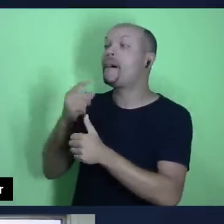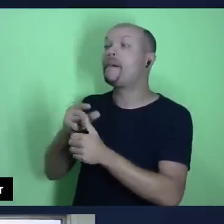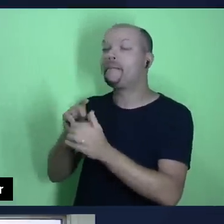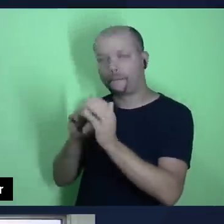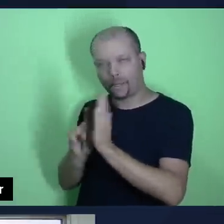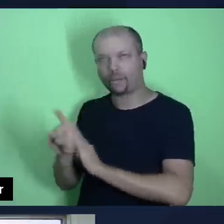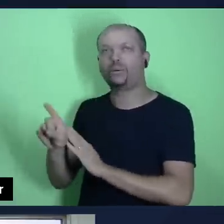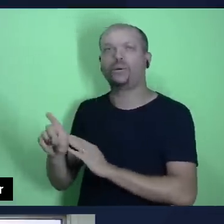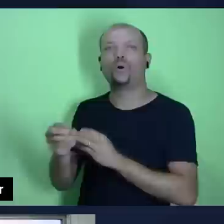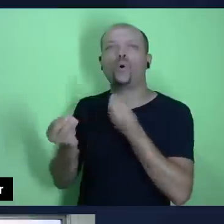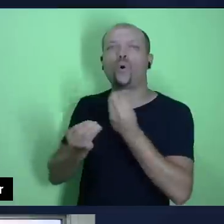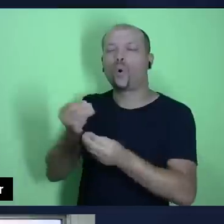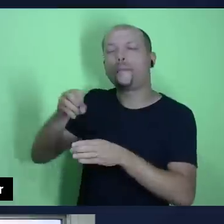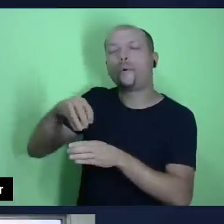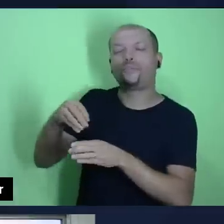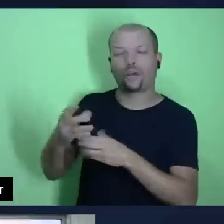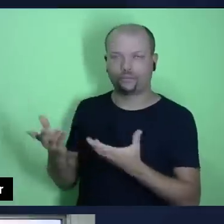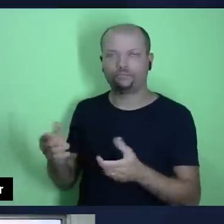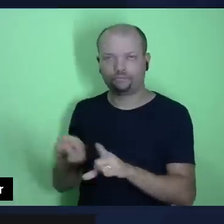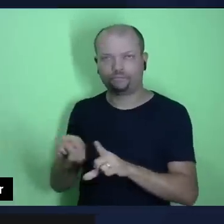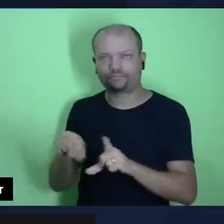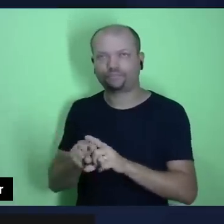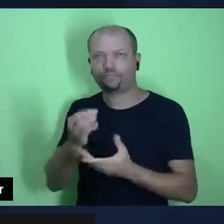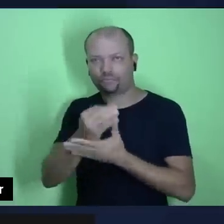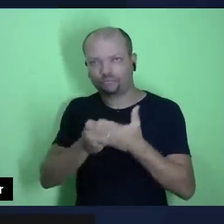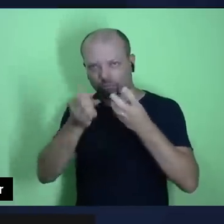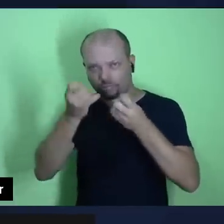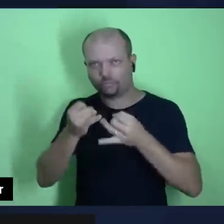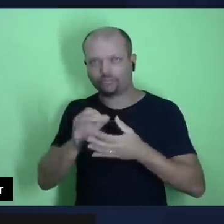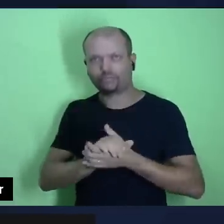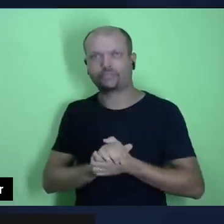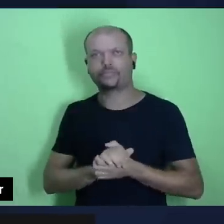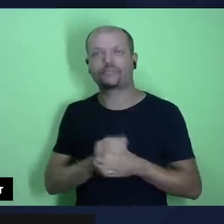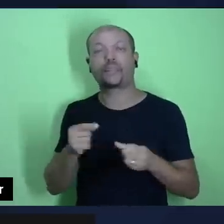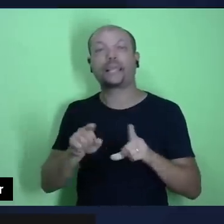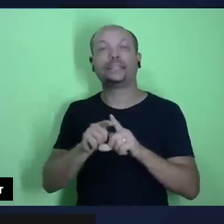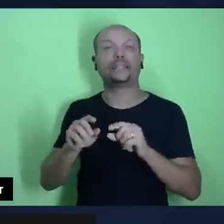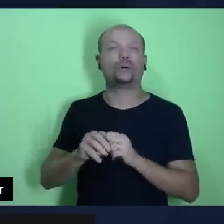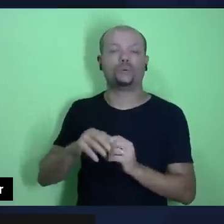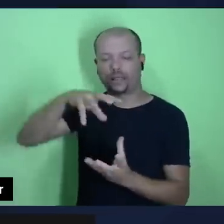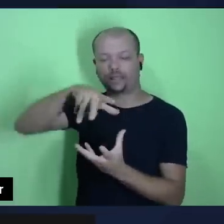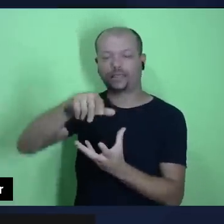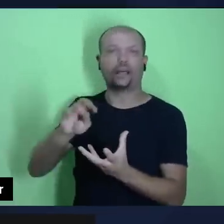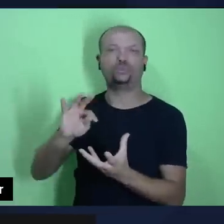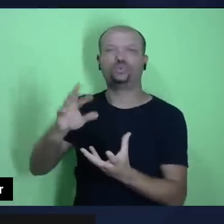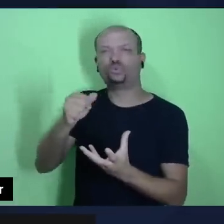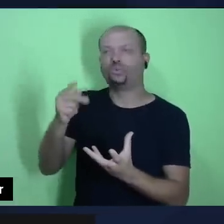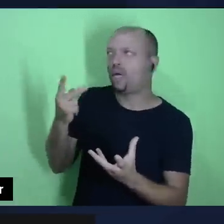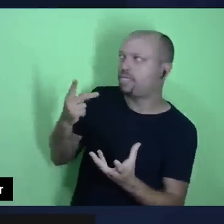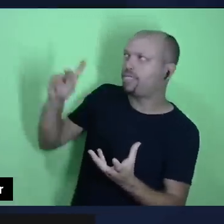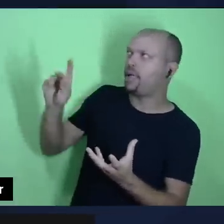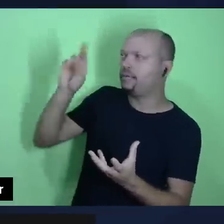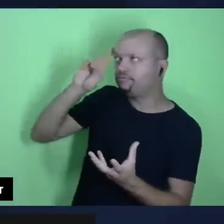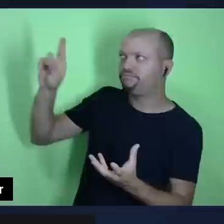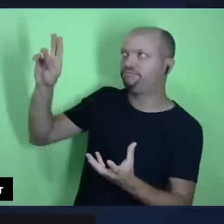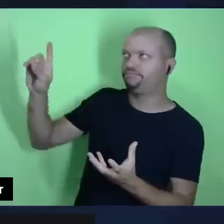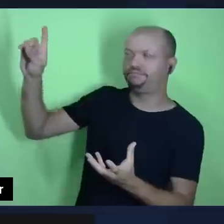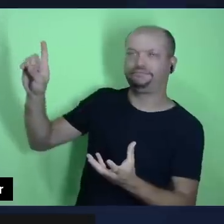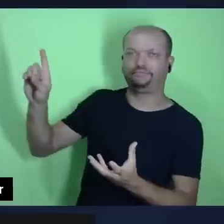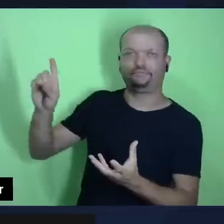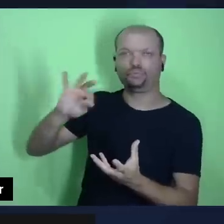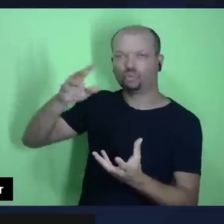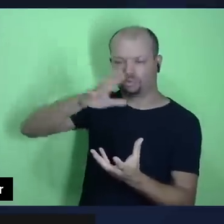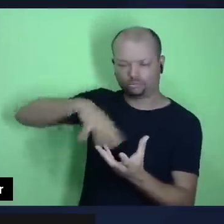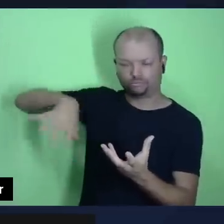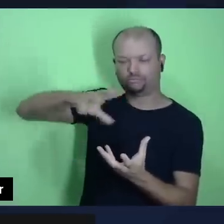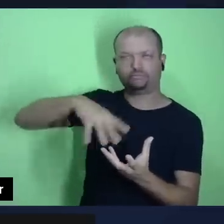ofertas, etc. Então, o texto diz assim, ao senhor pertence a terra e tudo que nela se contém, o mundo e